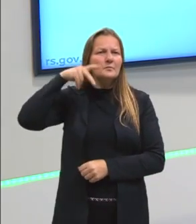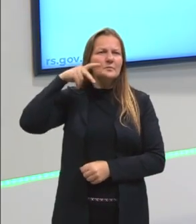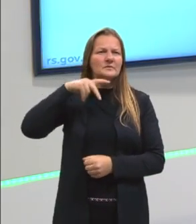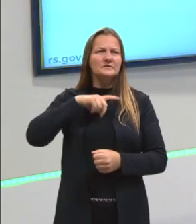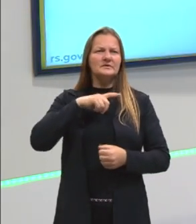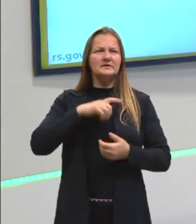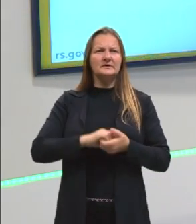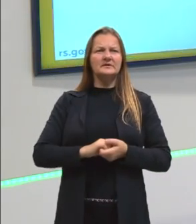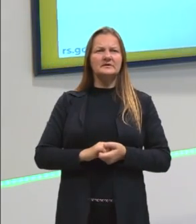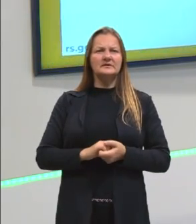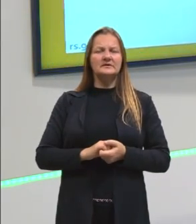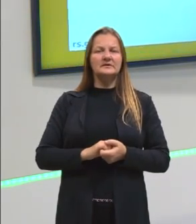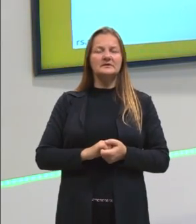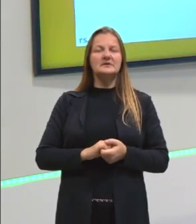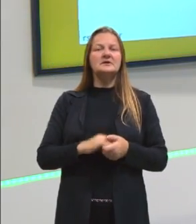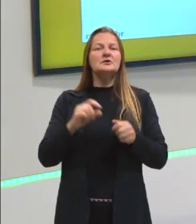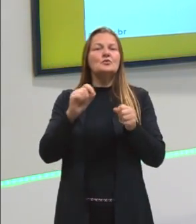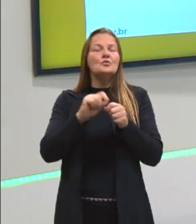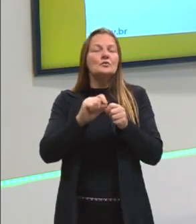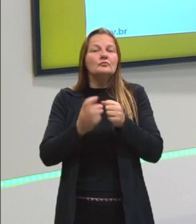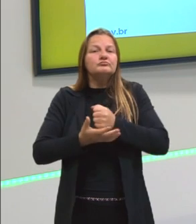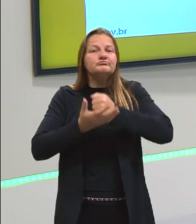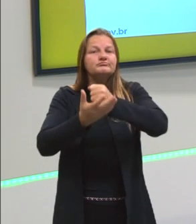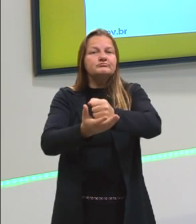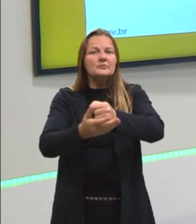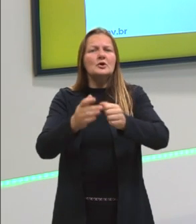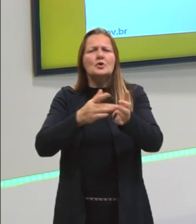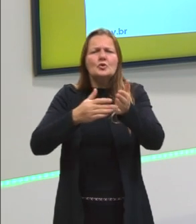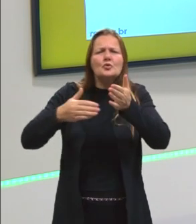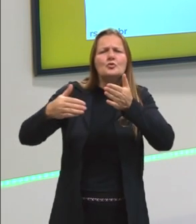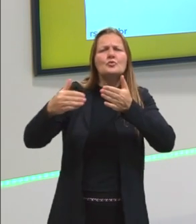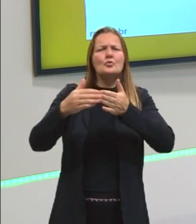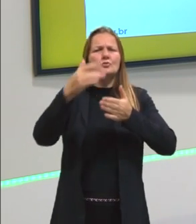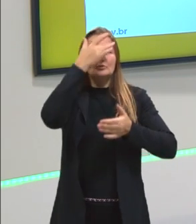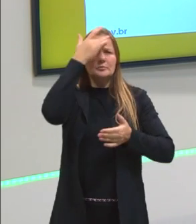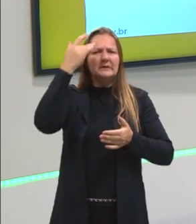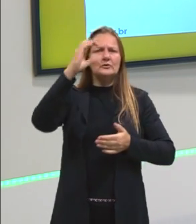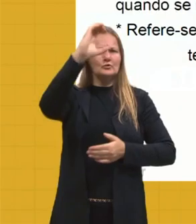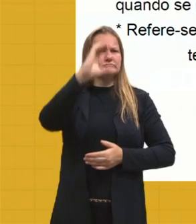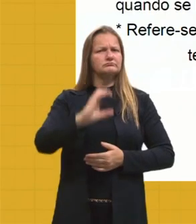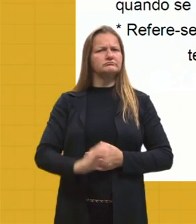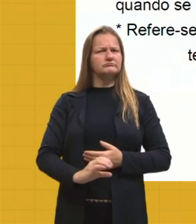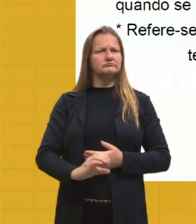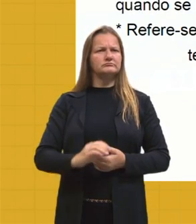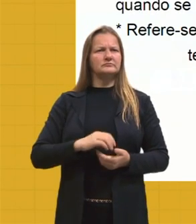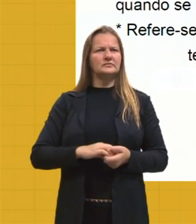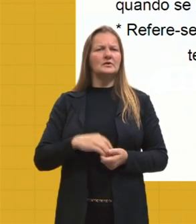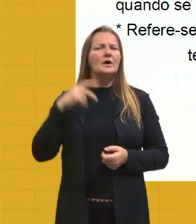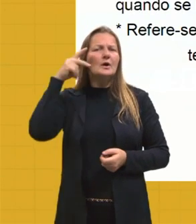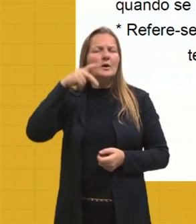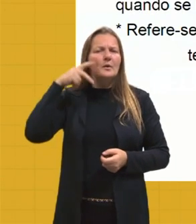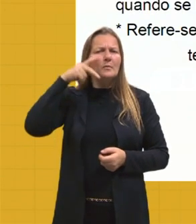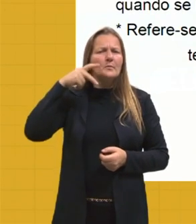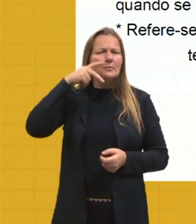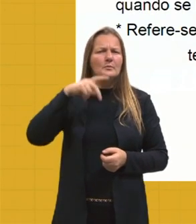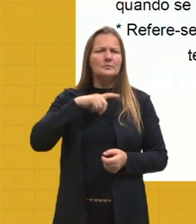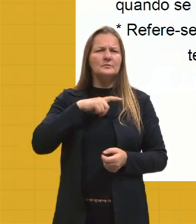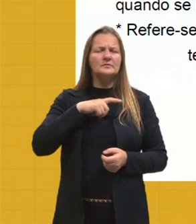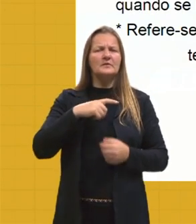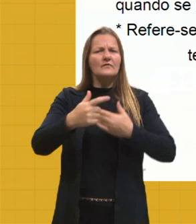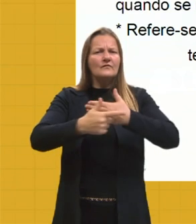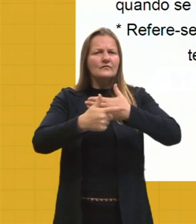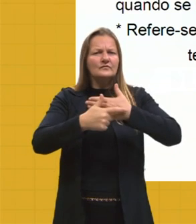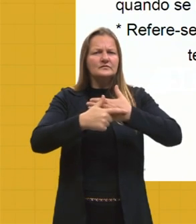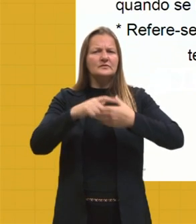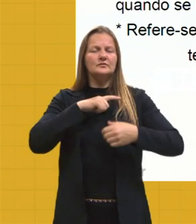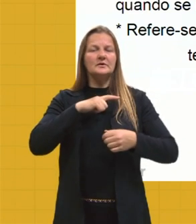a acordos que garantam benefícios para todos os cidadãos. Então olha só, a política, né? A função da política